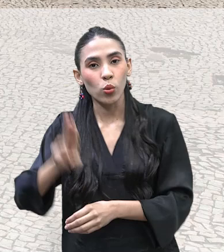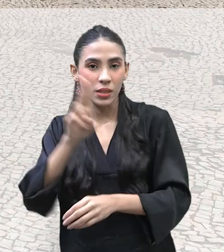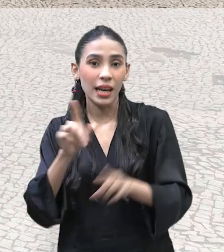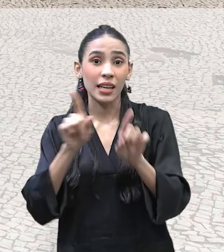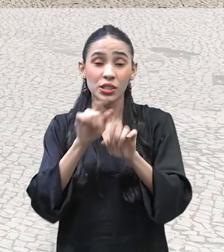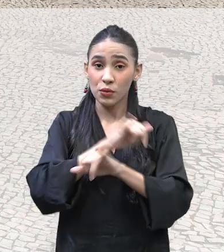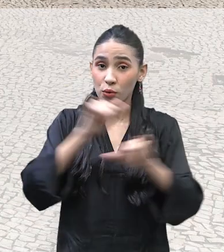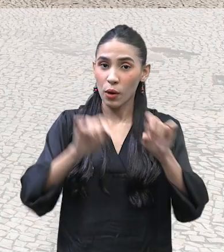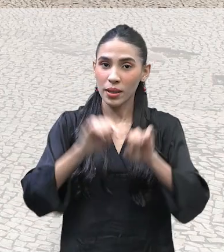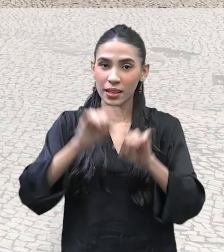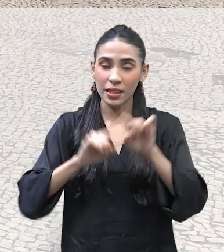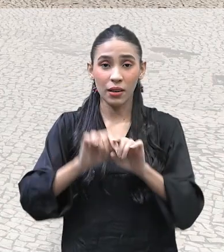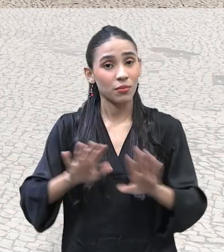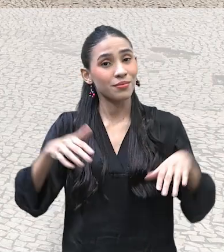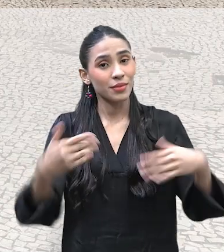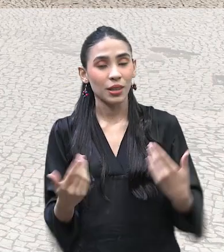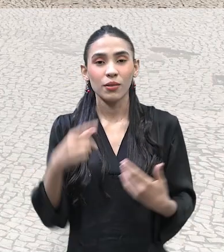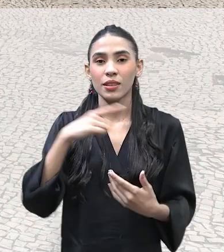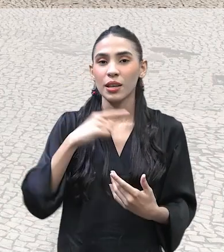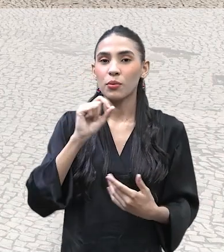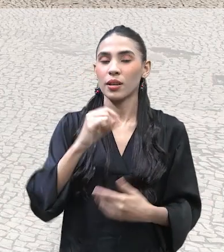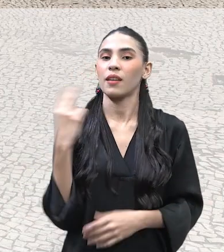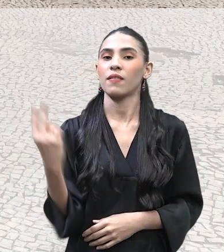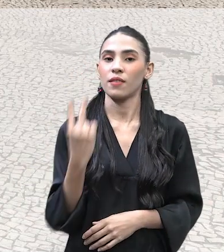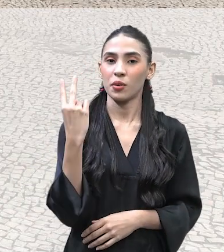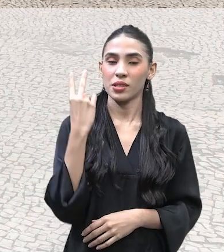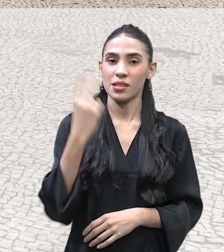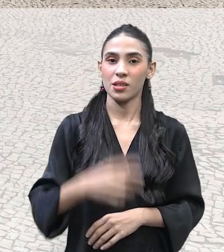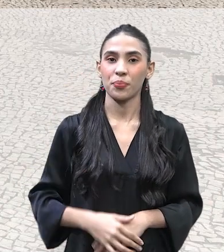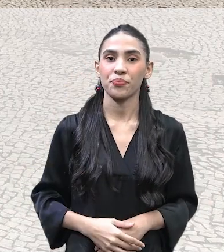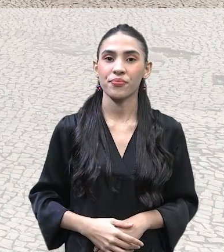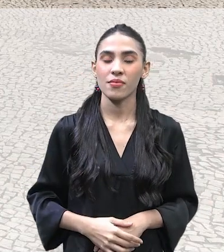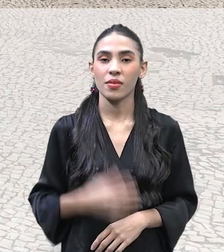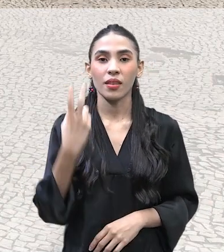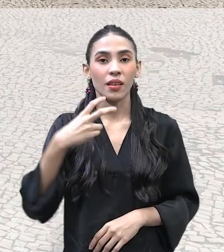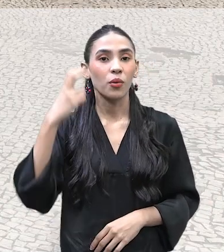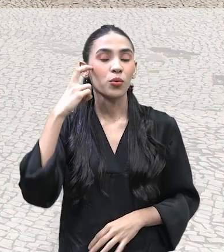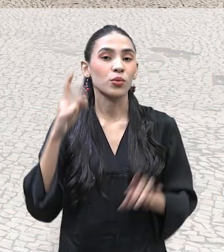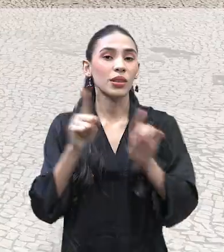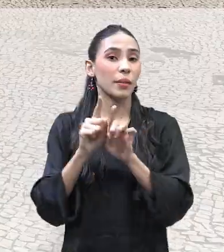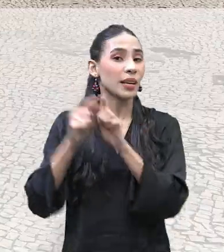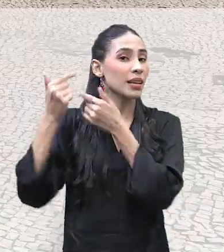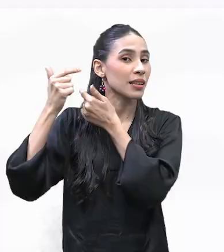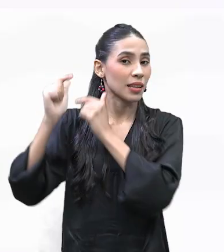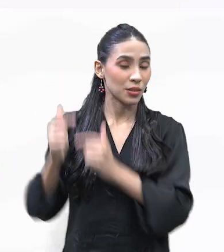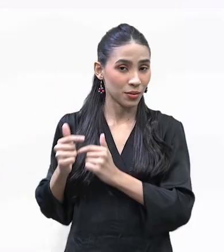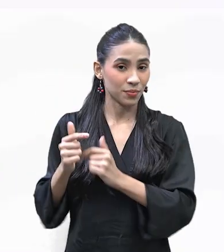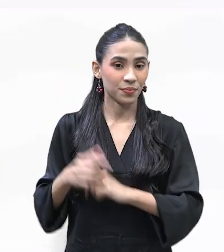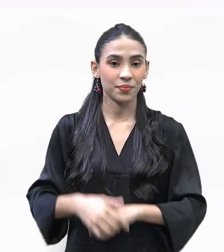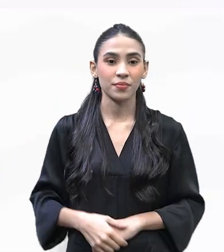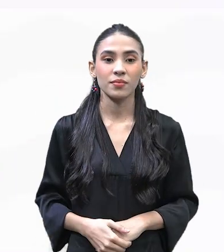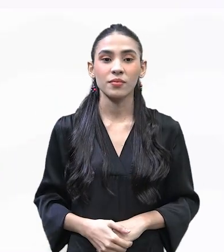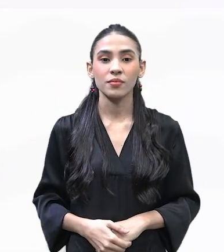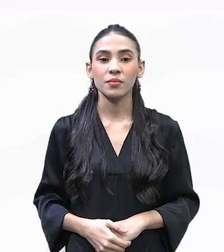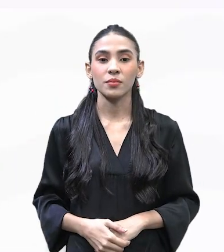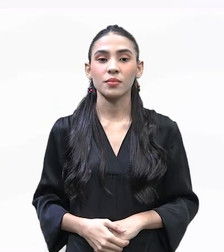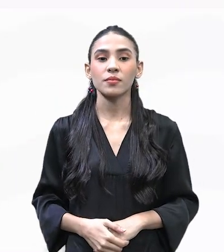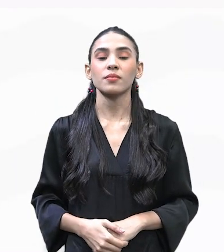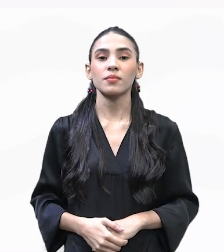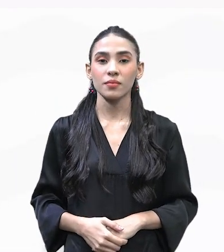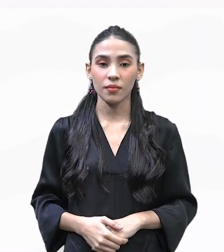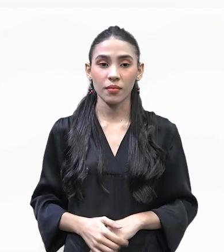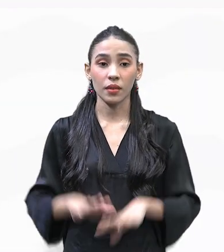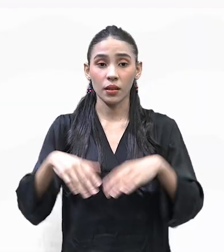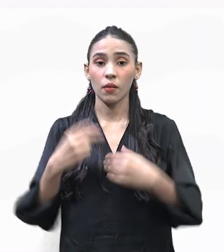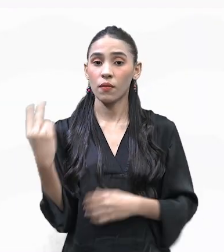marketing. Certo? E para isso, nós temos o que? A valorização da cultura e tradição. Vamos ver? Vamos lá,